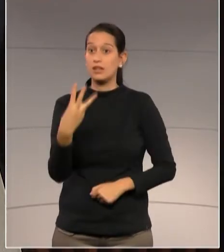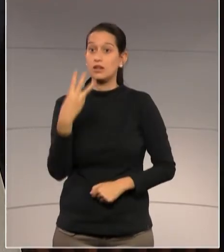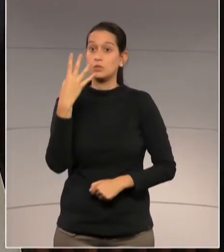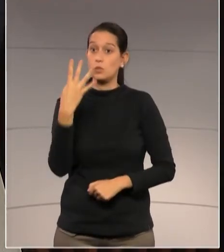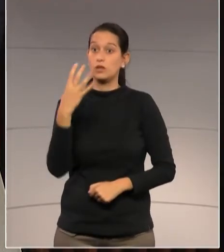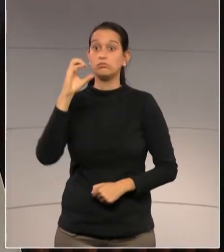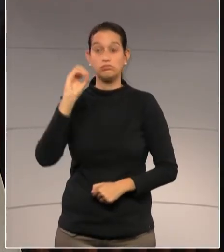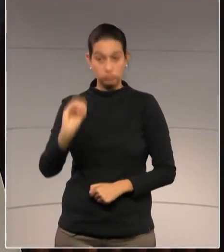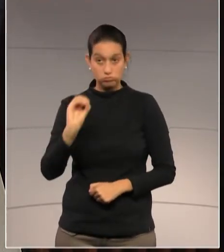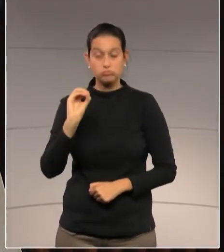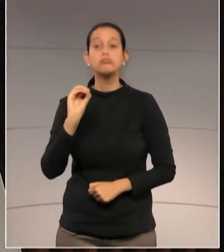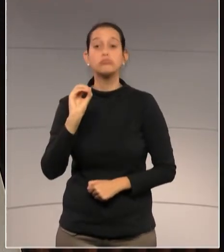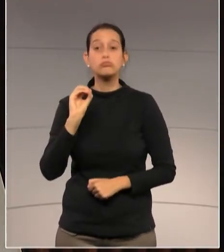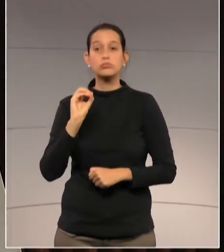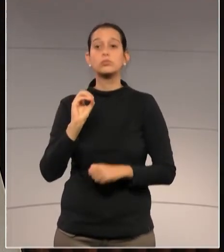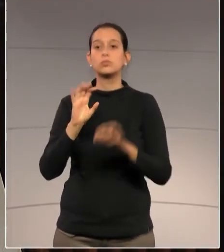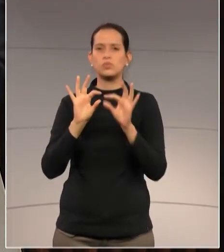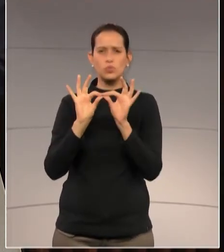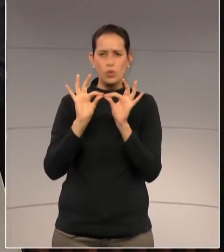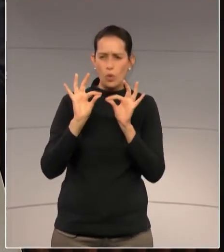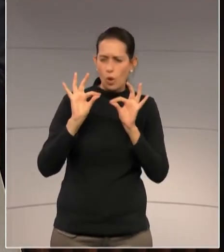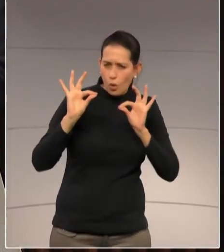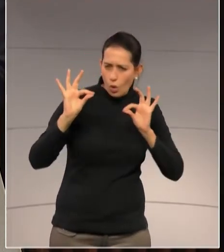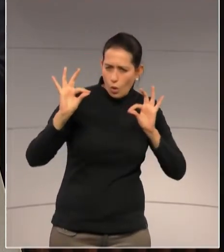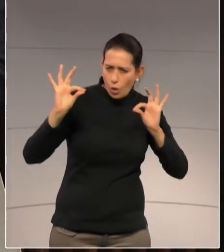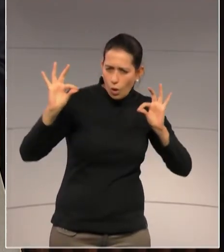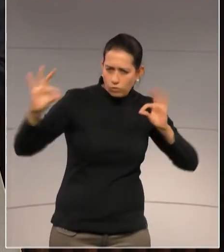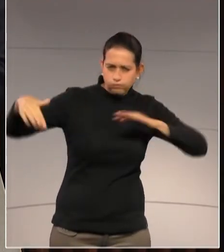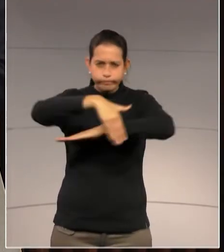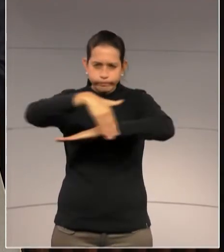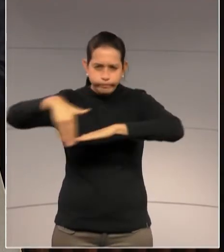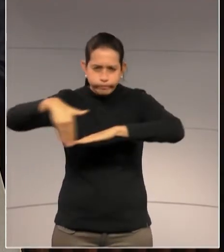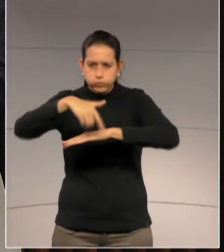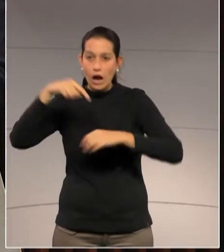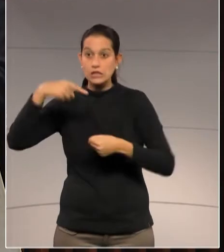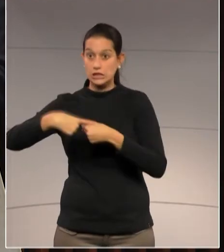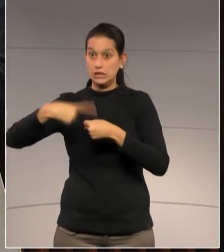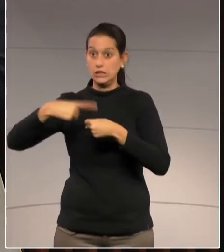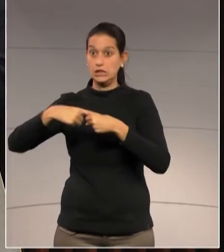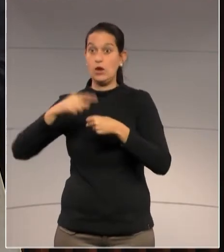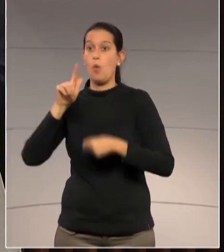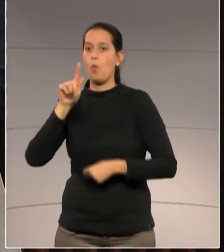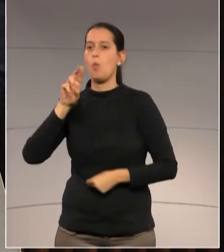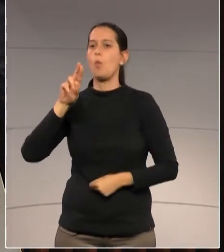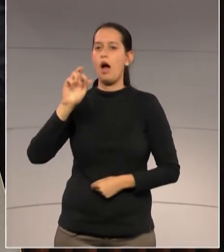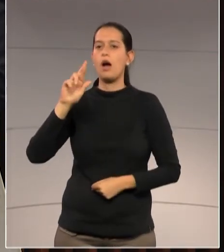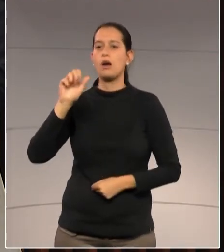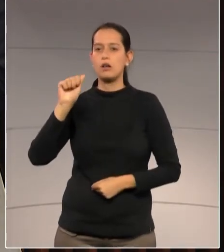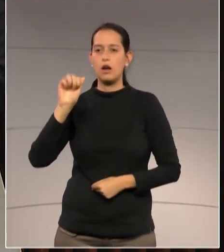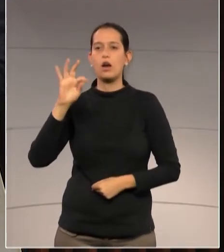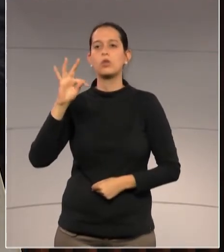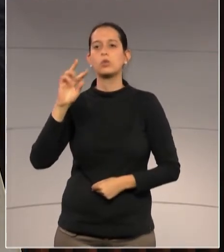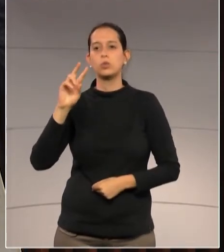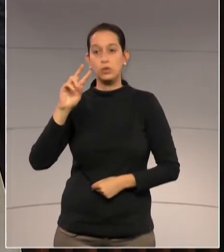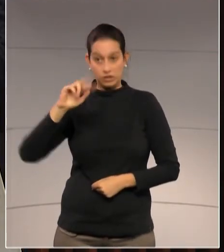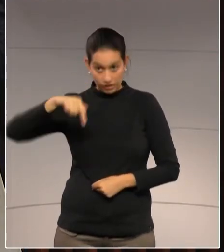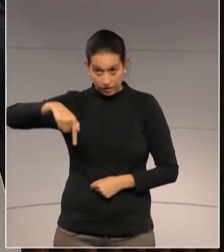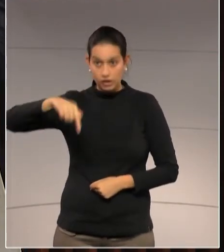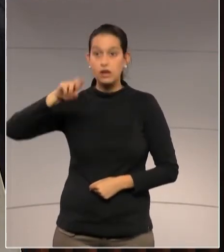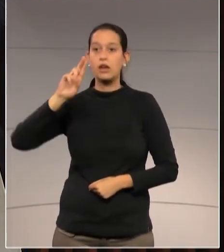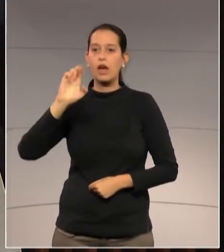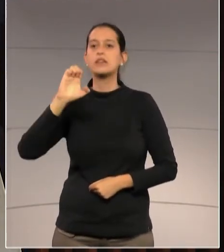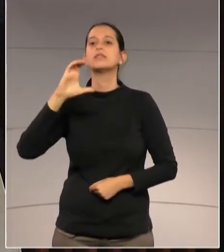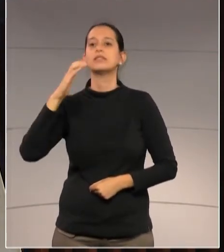quilômetros de extensão, fazendo com que comunidade isolada de Guaraqueçaba passe até agora uma obra prioritária.